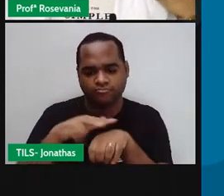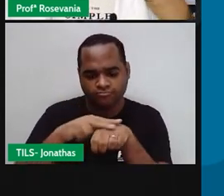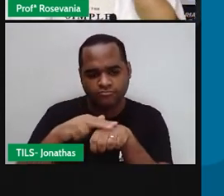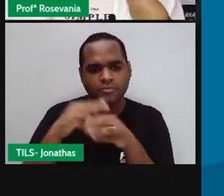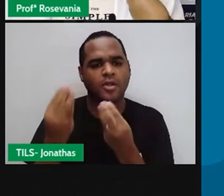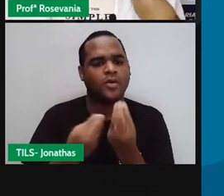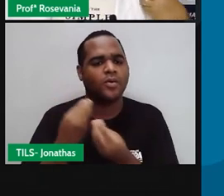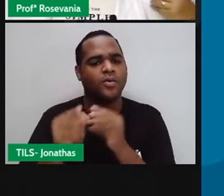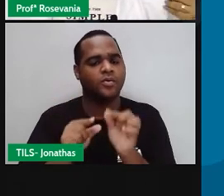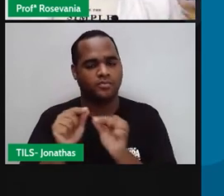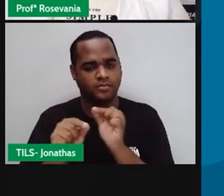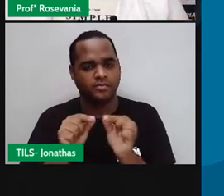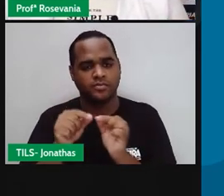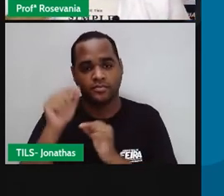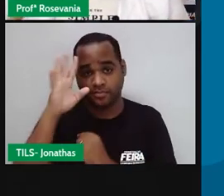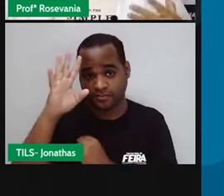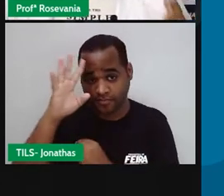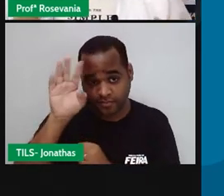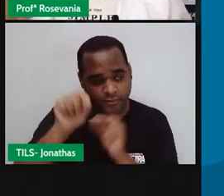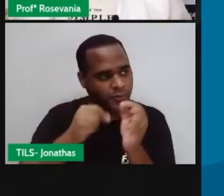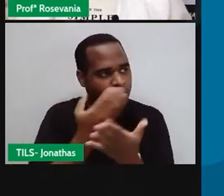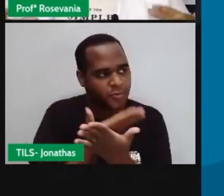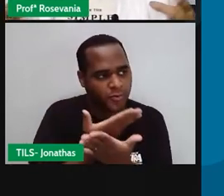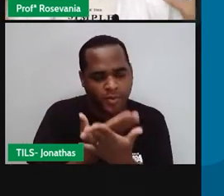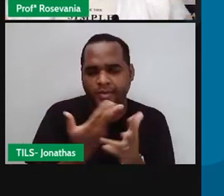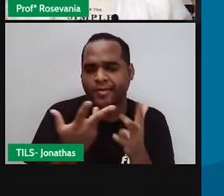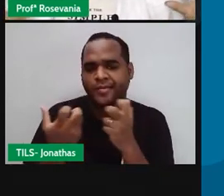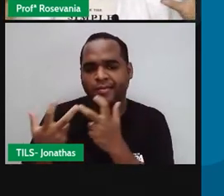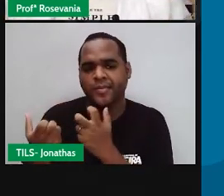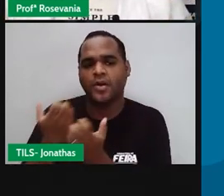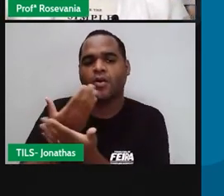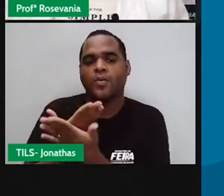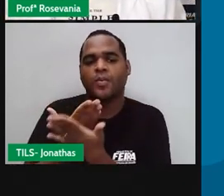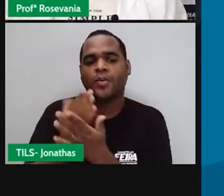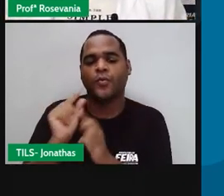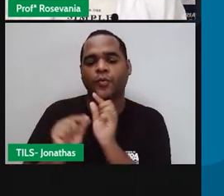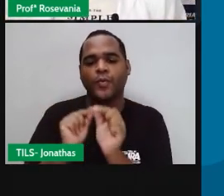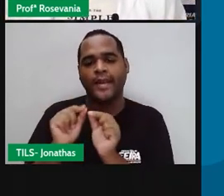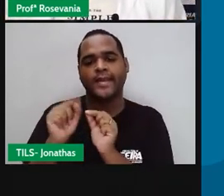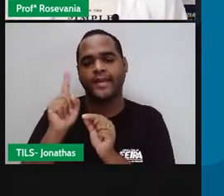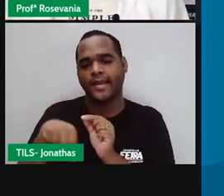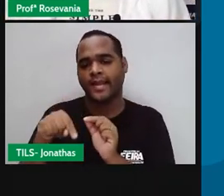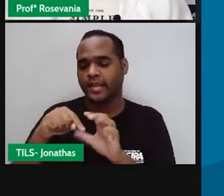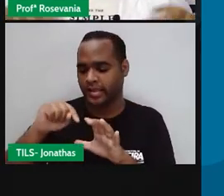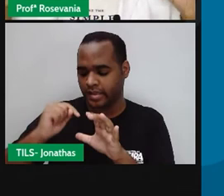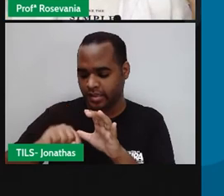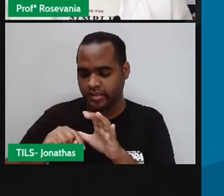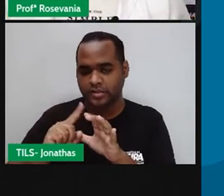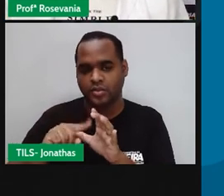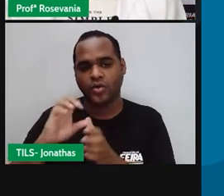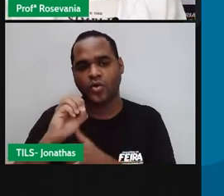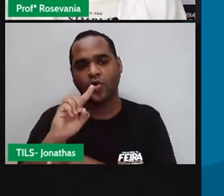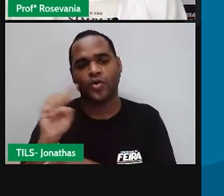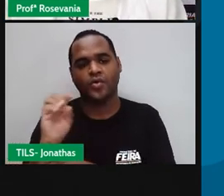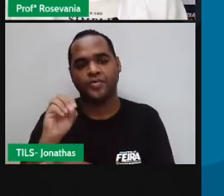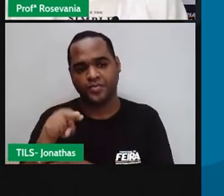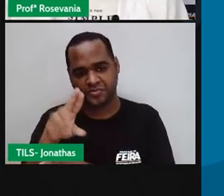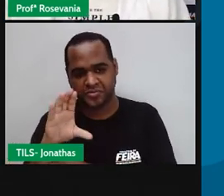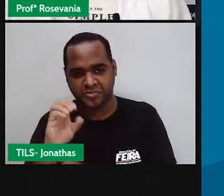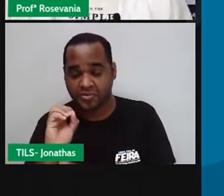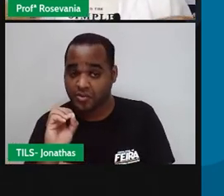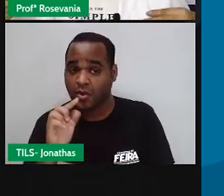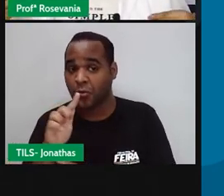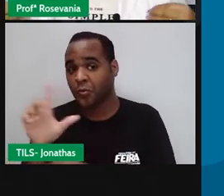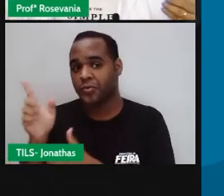se você fizer um estudo, né, até dos buracos, né, da camada de ozônio e da parte das calotas polares,